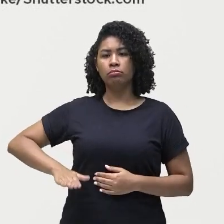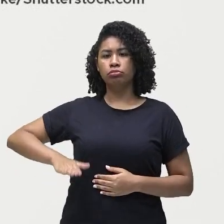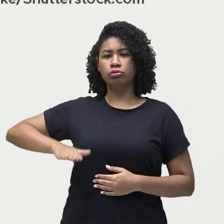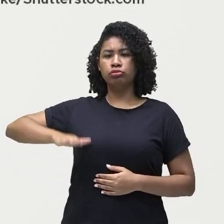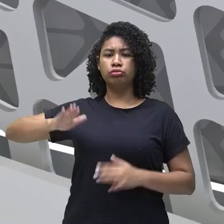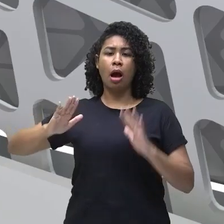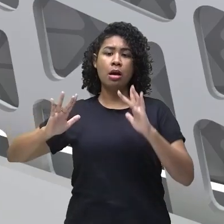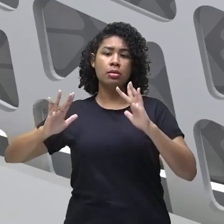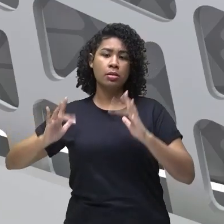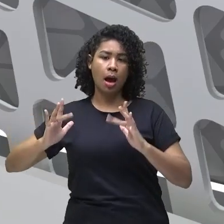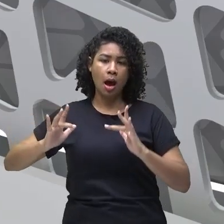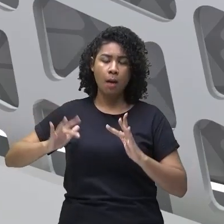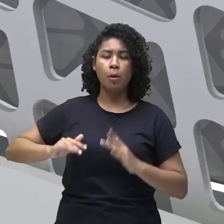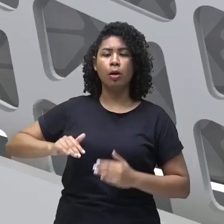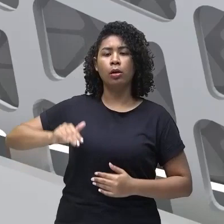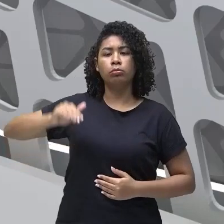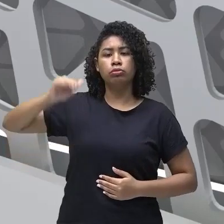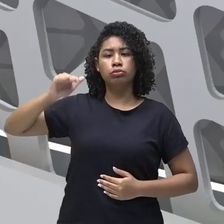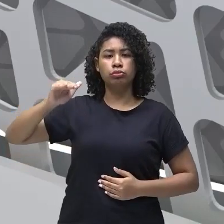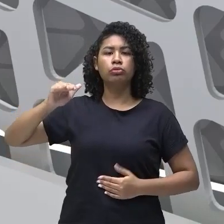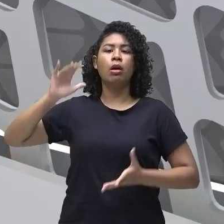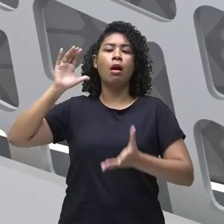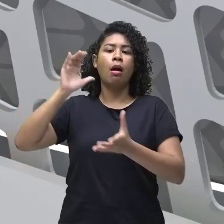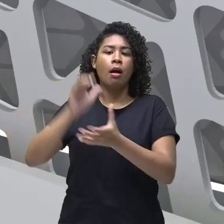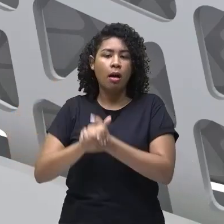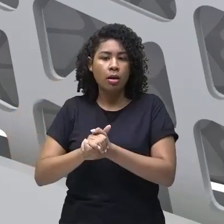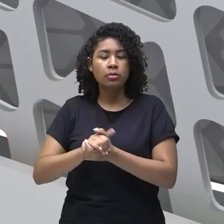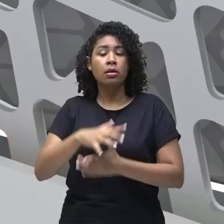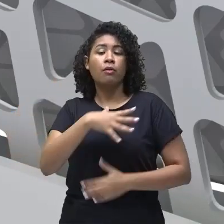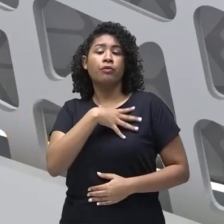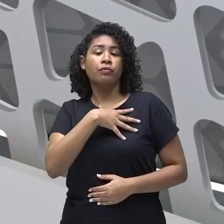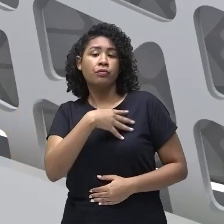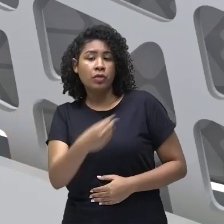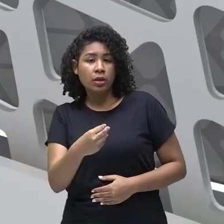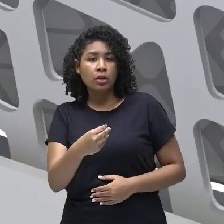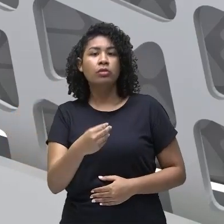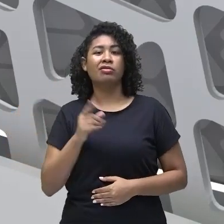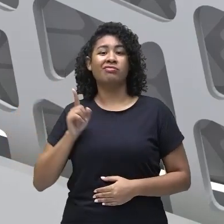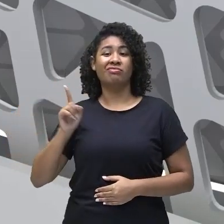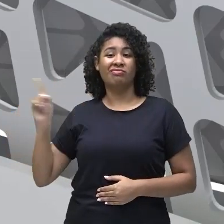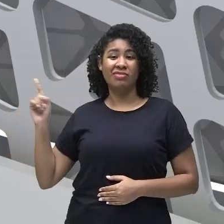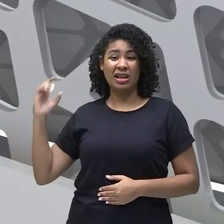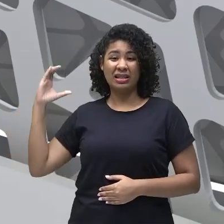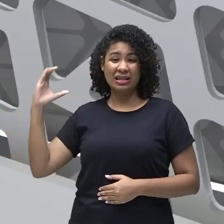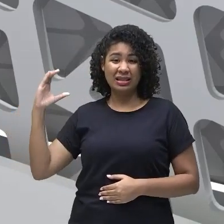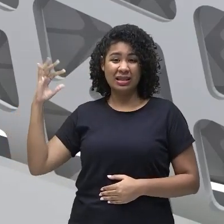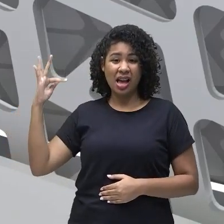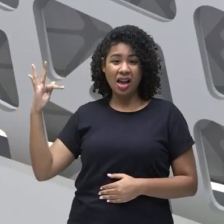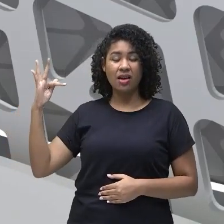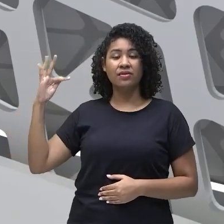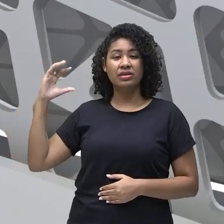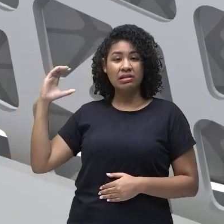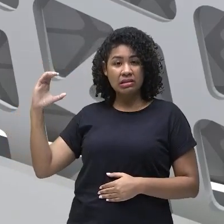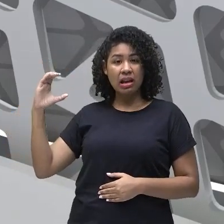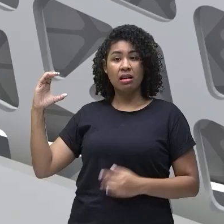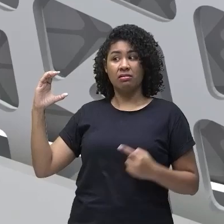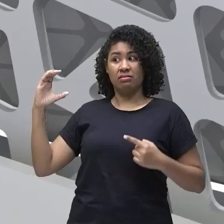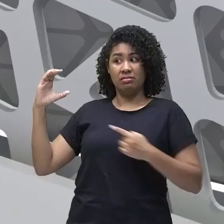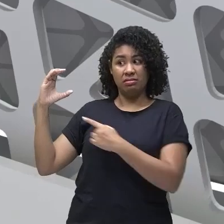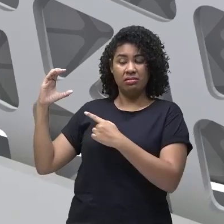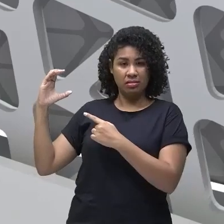casar, ter filhos, não necessariamente nessa ordem, mas esse clorofluorcarbono que você utilizou